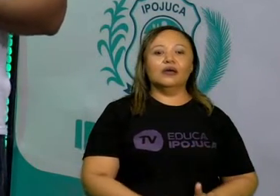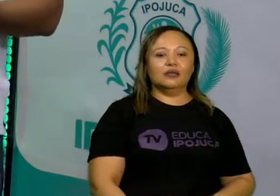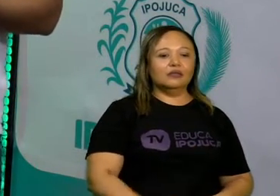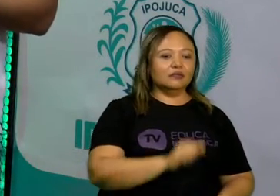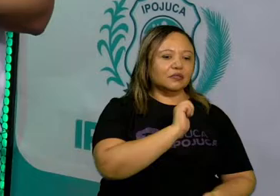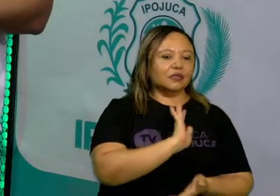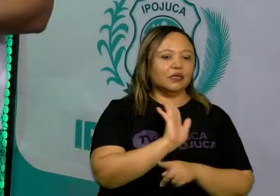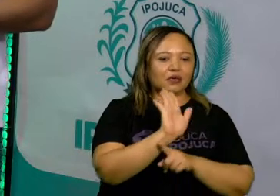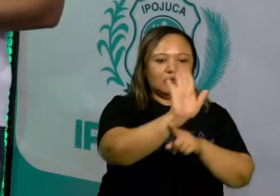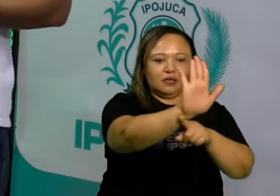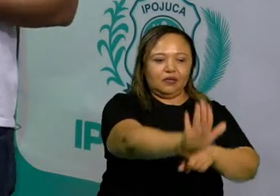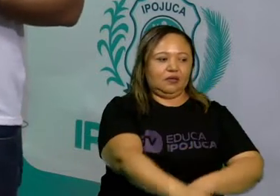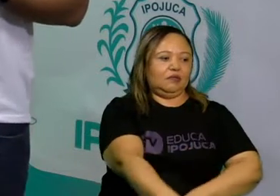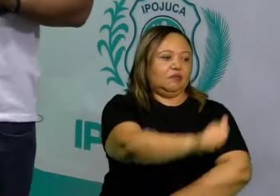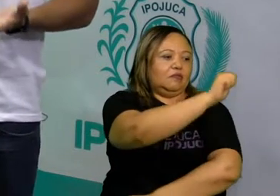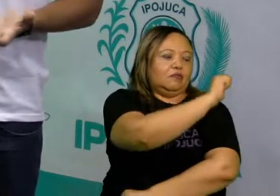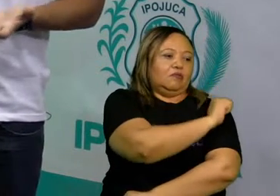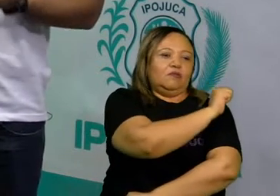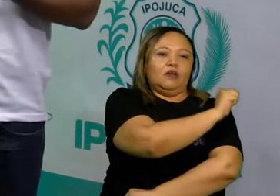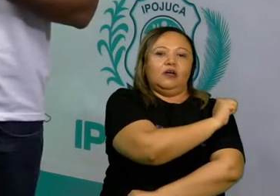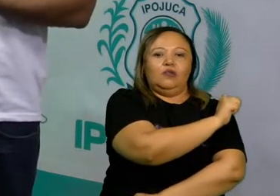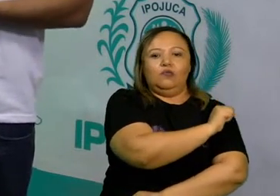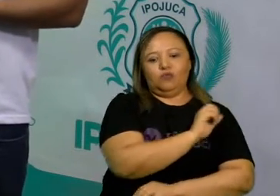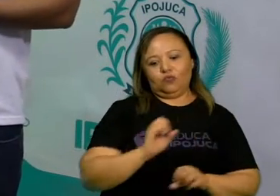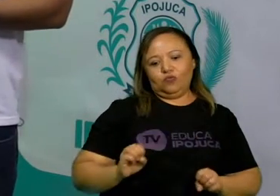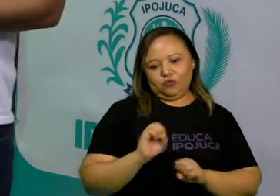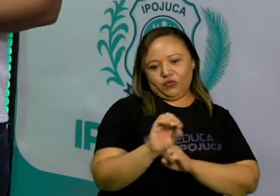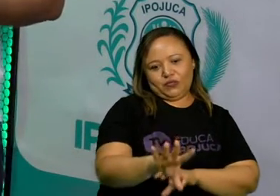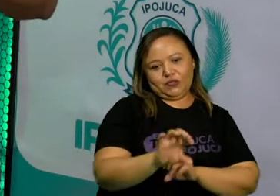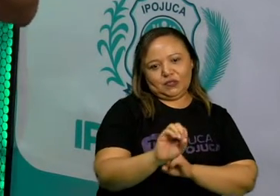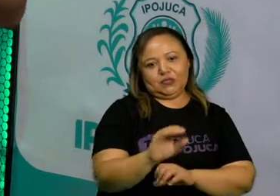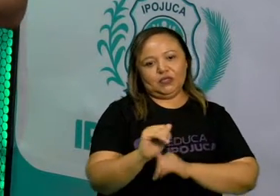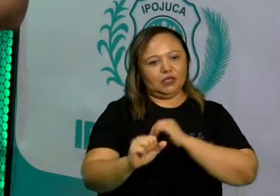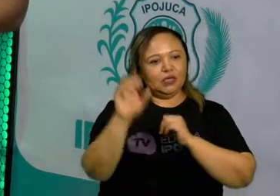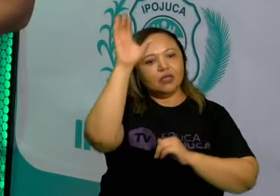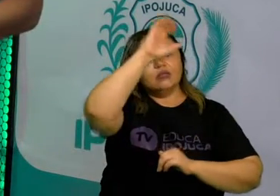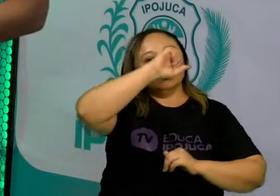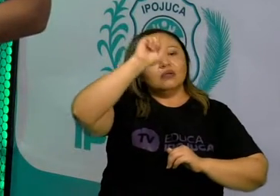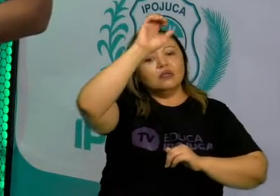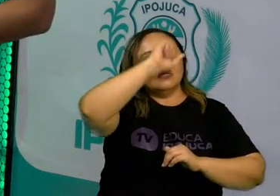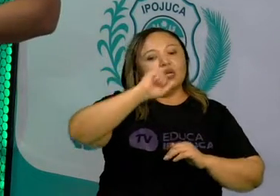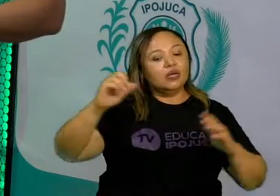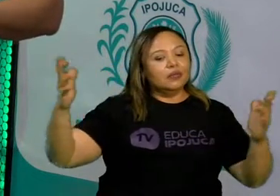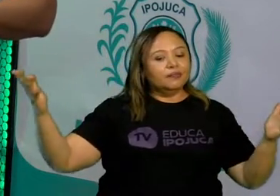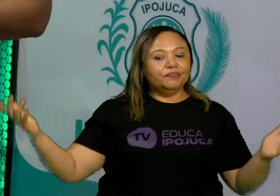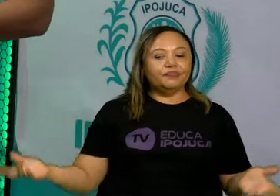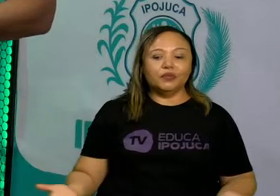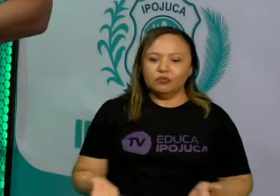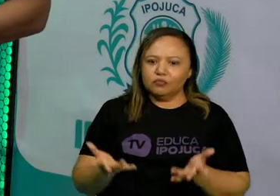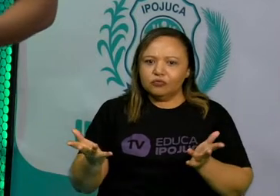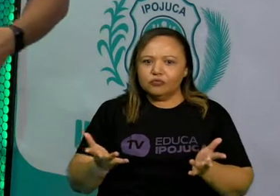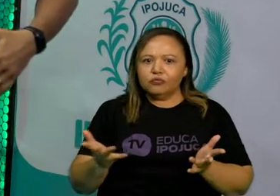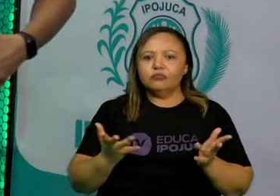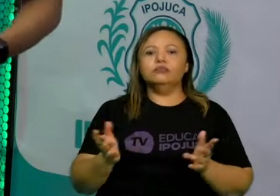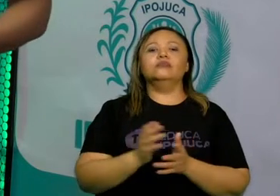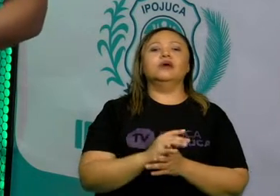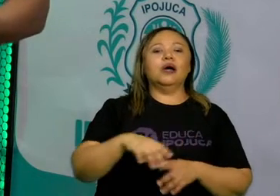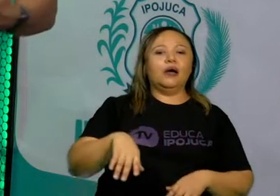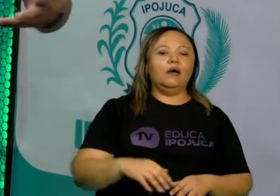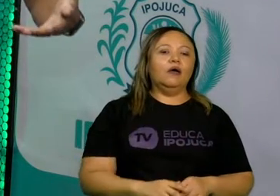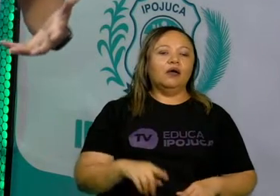a importância do jogo no processo de ensino e aprendizagem. E, na nossa atualidade, o jogo apresenta